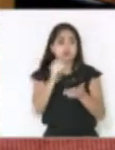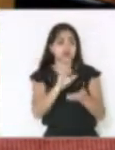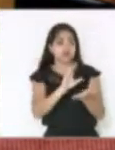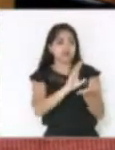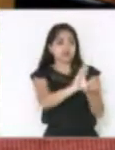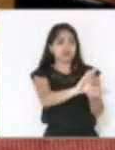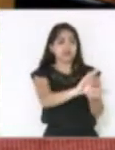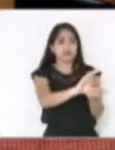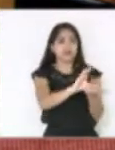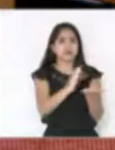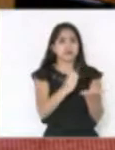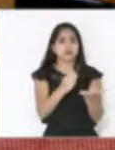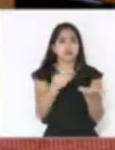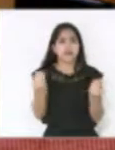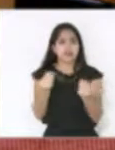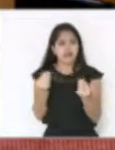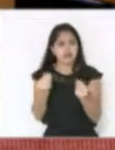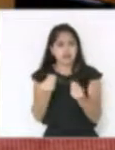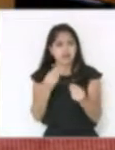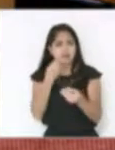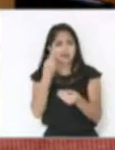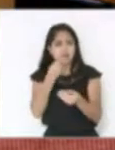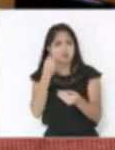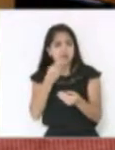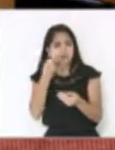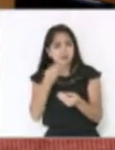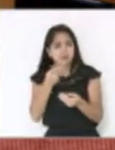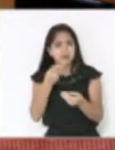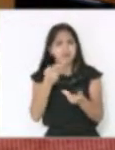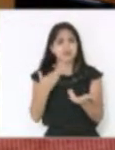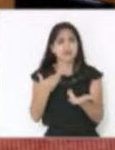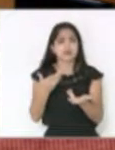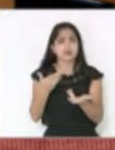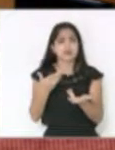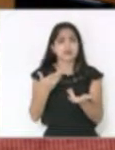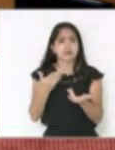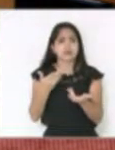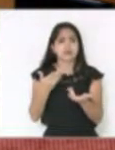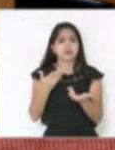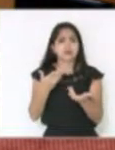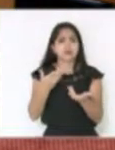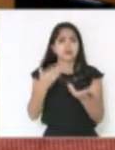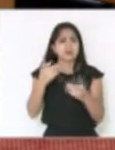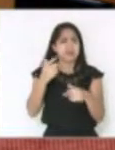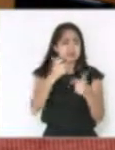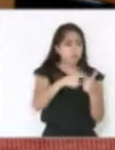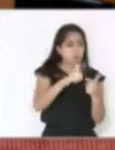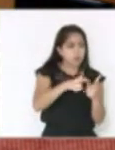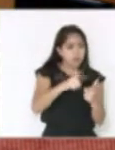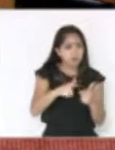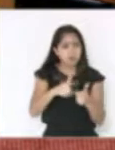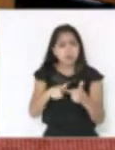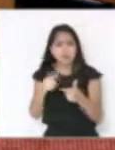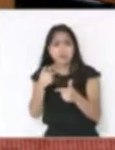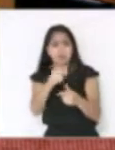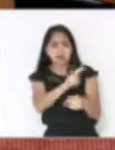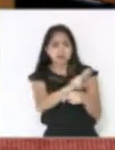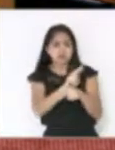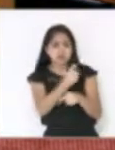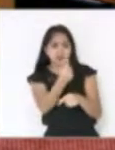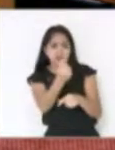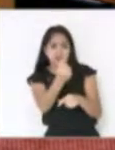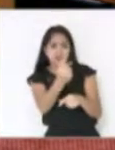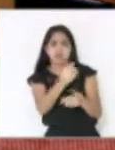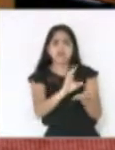Como é que vem com demagogia barata aqui? Dizer para nós que está sacrificando e mexendo na saúde. se o nosso